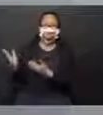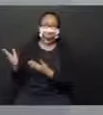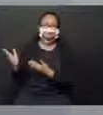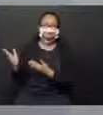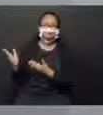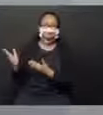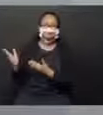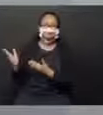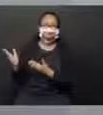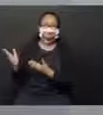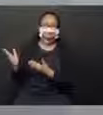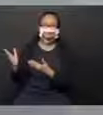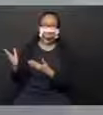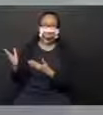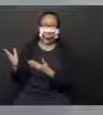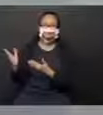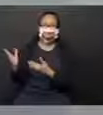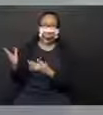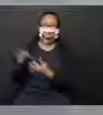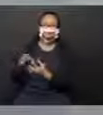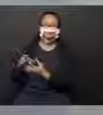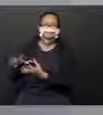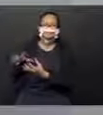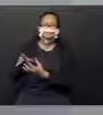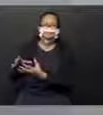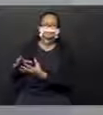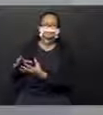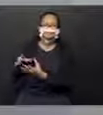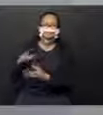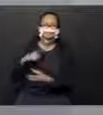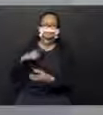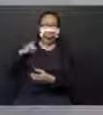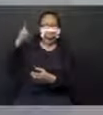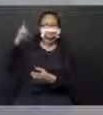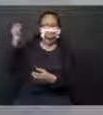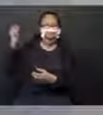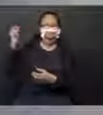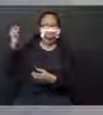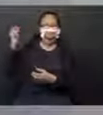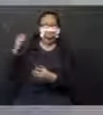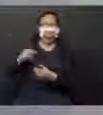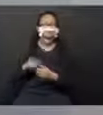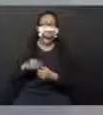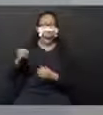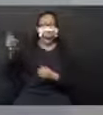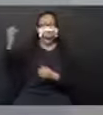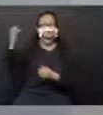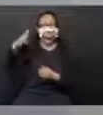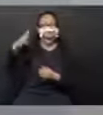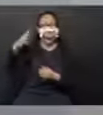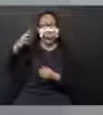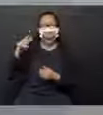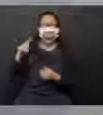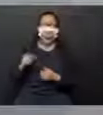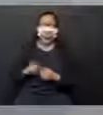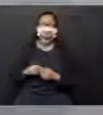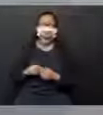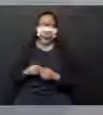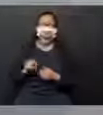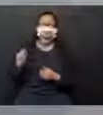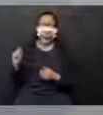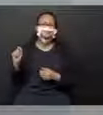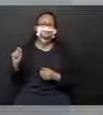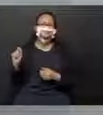a imagem do Peter Pan, a sombra. Mas, está faltando a fonte de luz. Mas, para que a sombra apareça